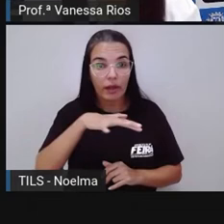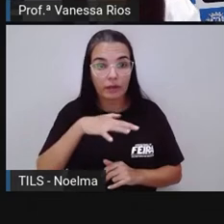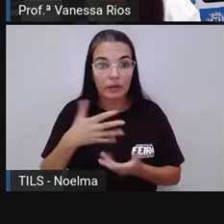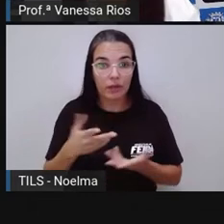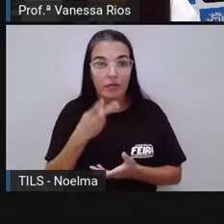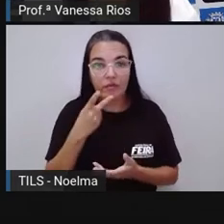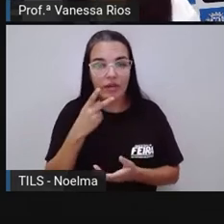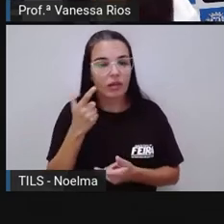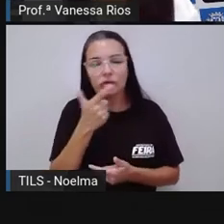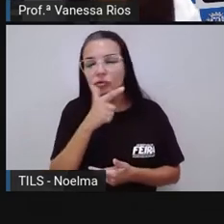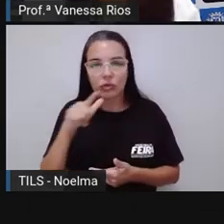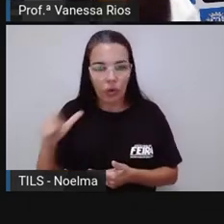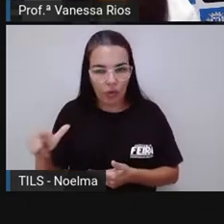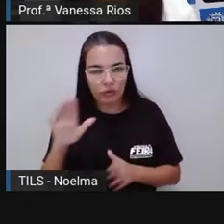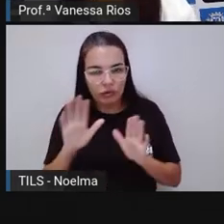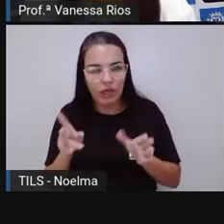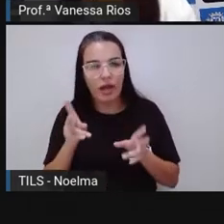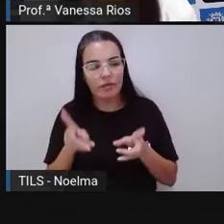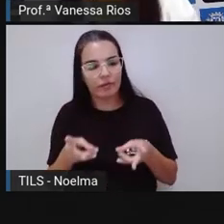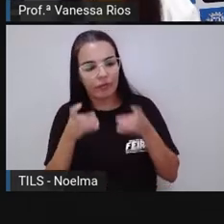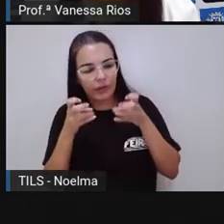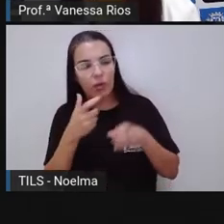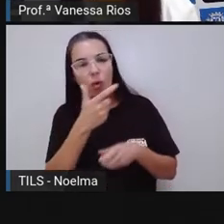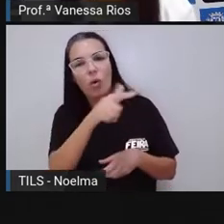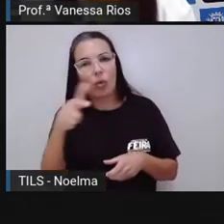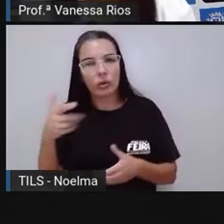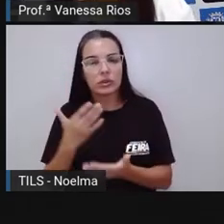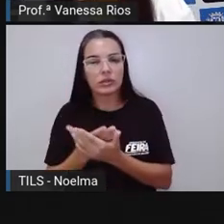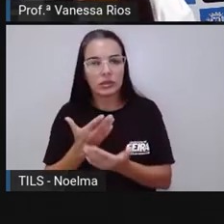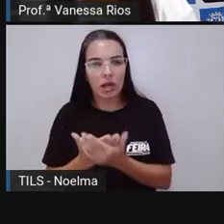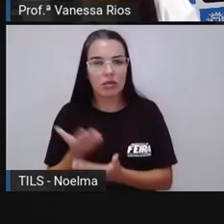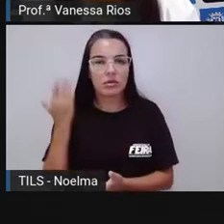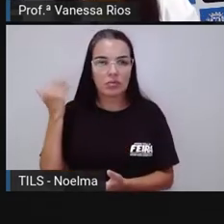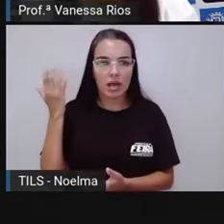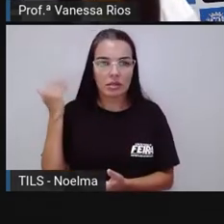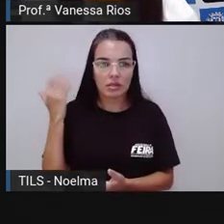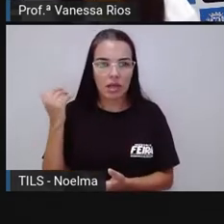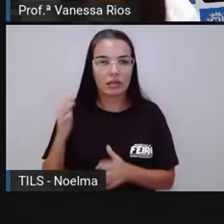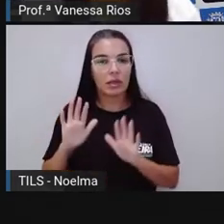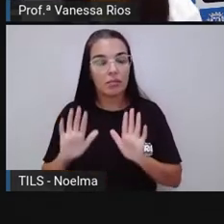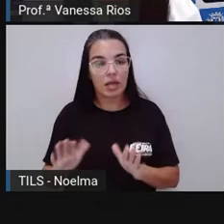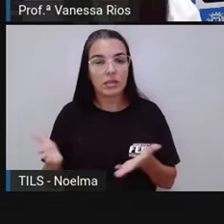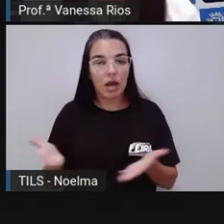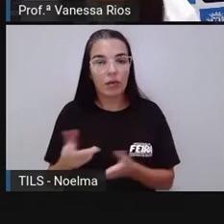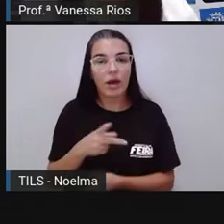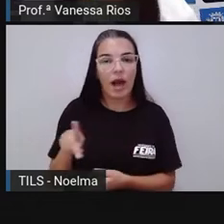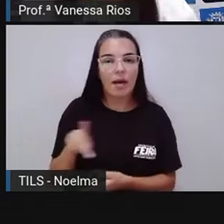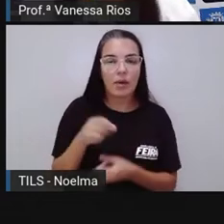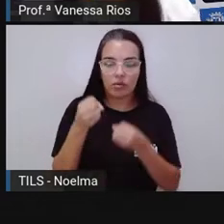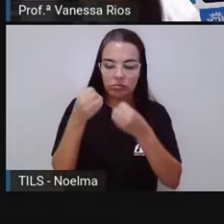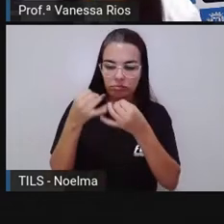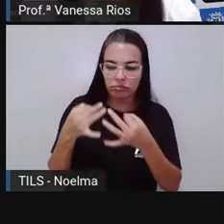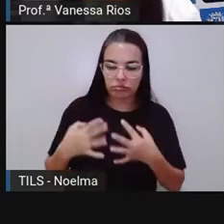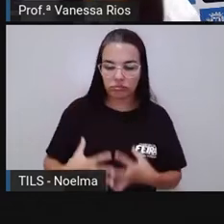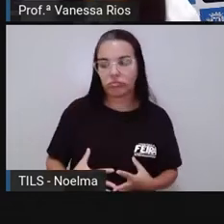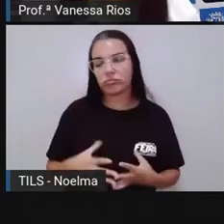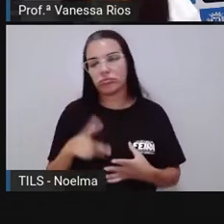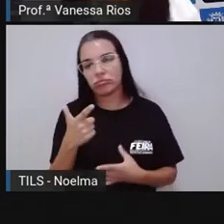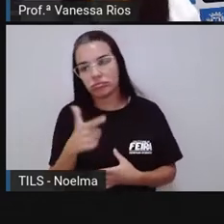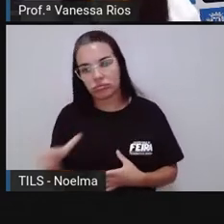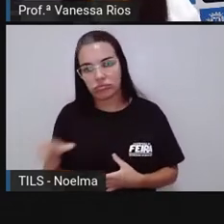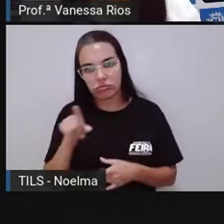revisar. São regras que a gente já observou em aulas anteriores, mas a Pró trouxe aqui novamente para